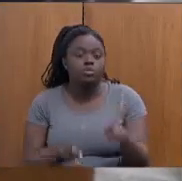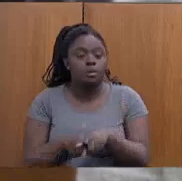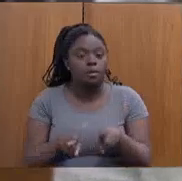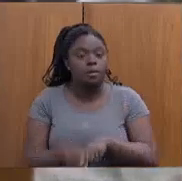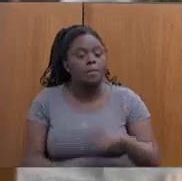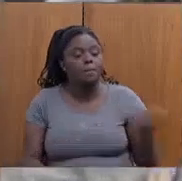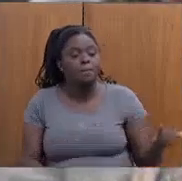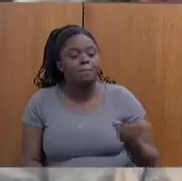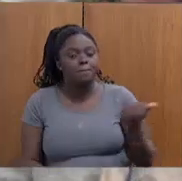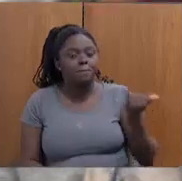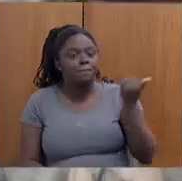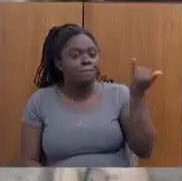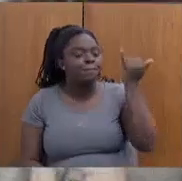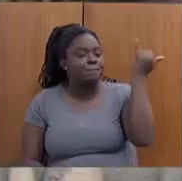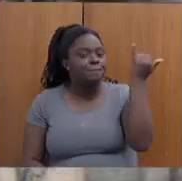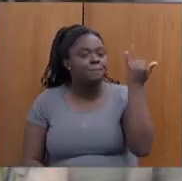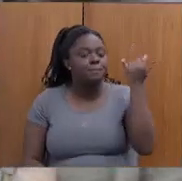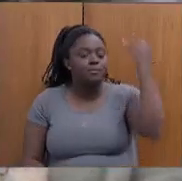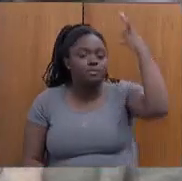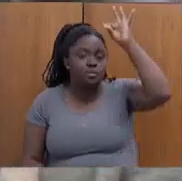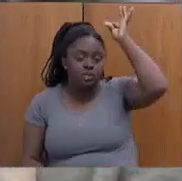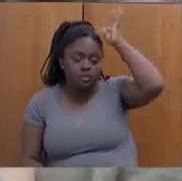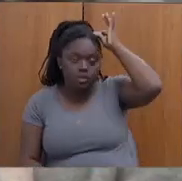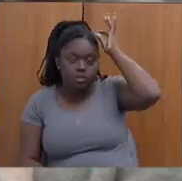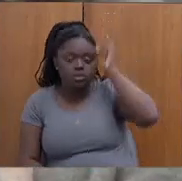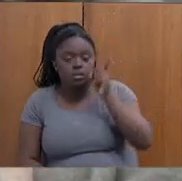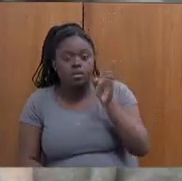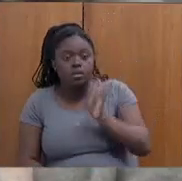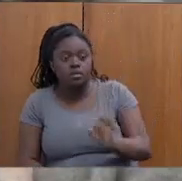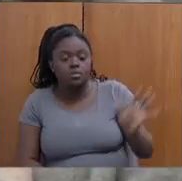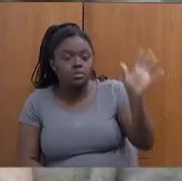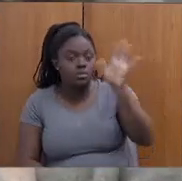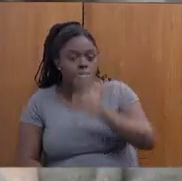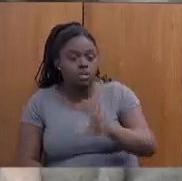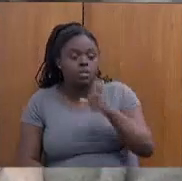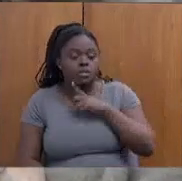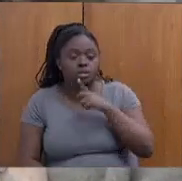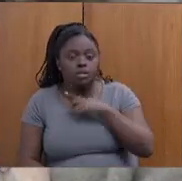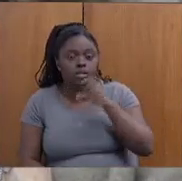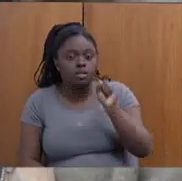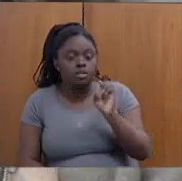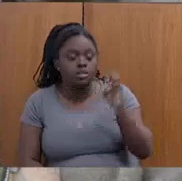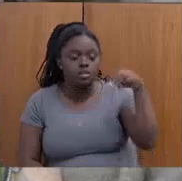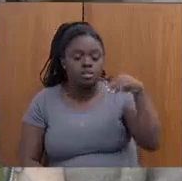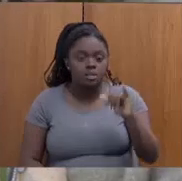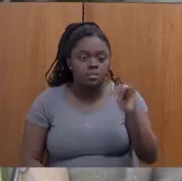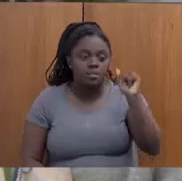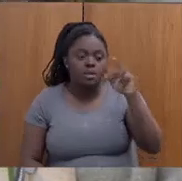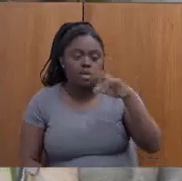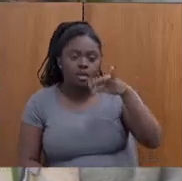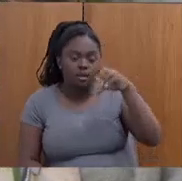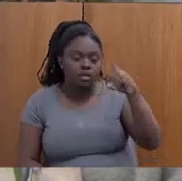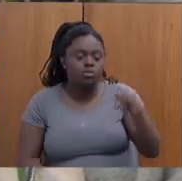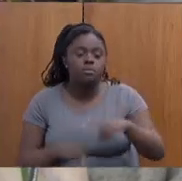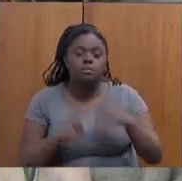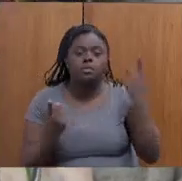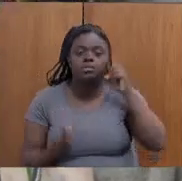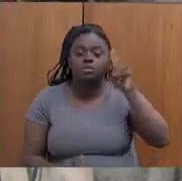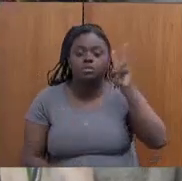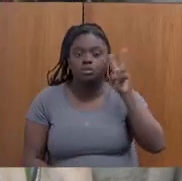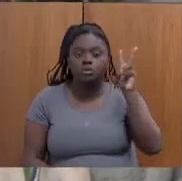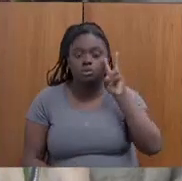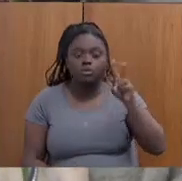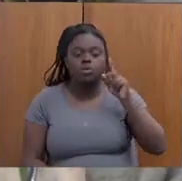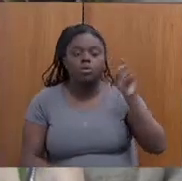da secretária. O Espírito Santo é um Estado que tem semiárido, mas historicamente, nos últimos 20 anos, é um Estado que pouco